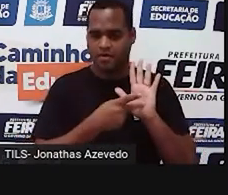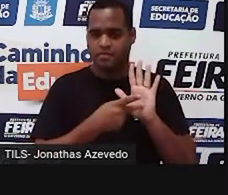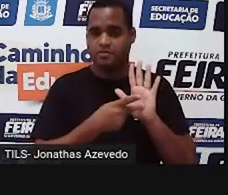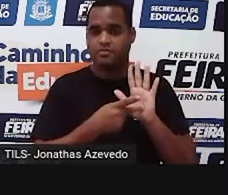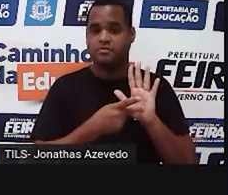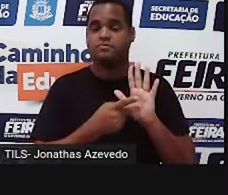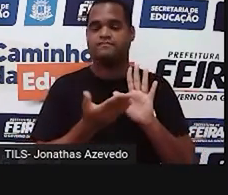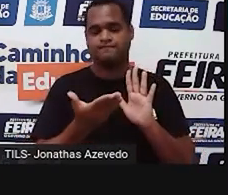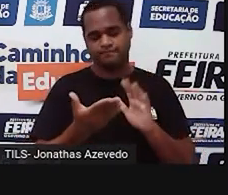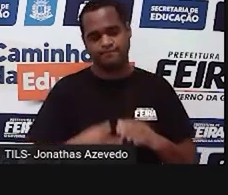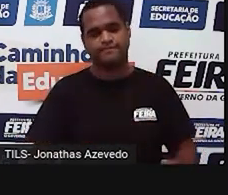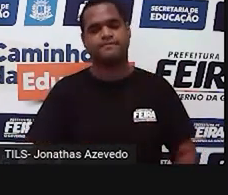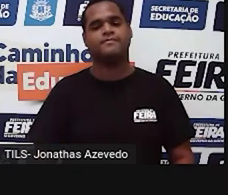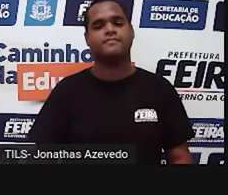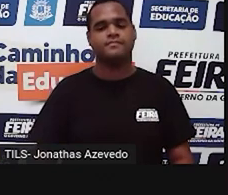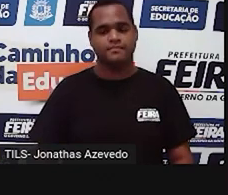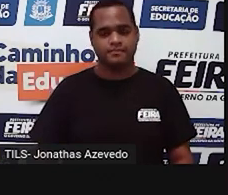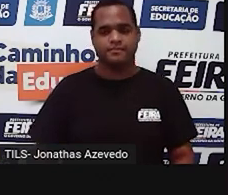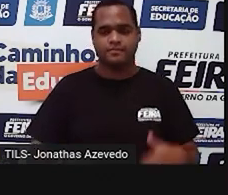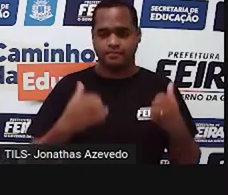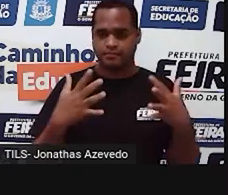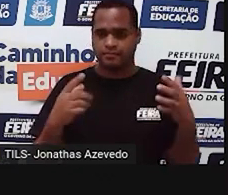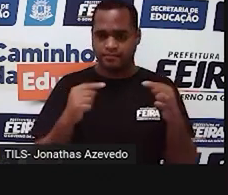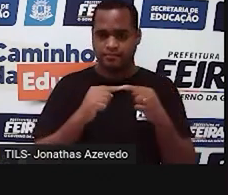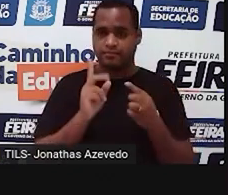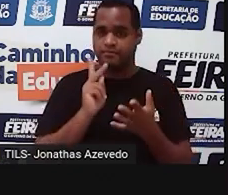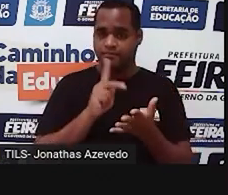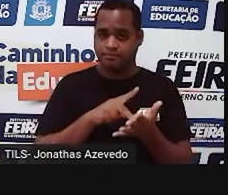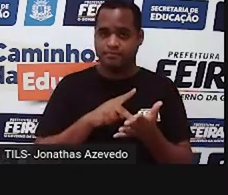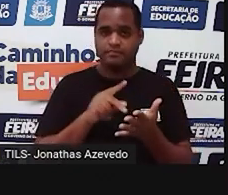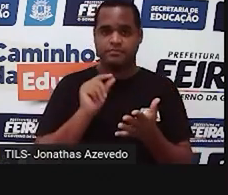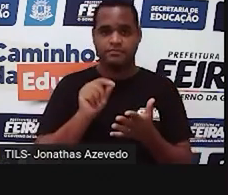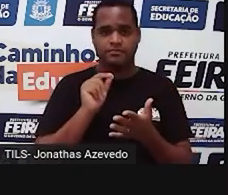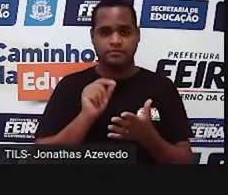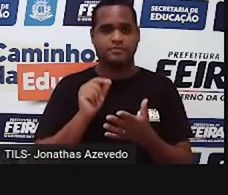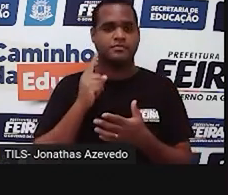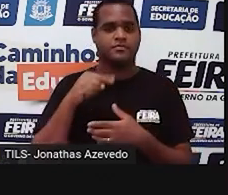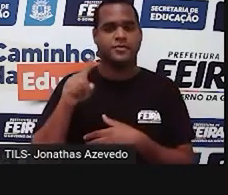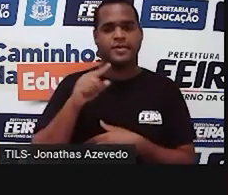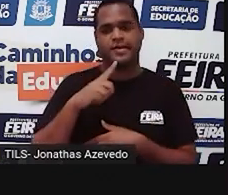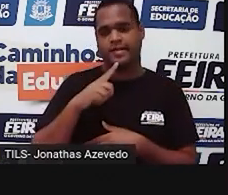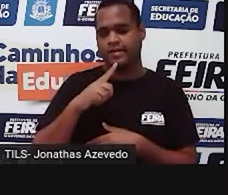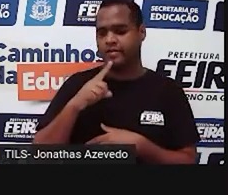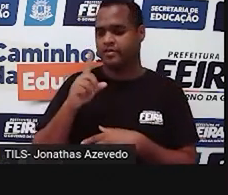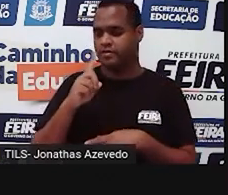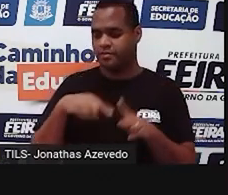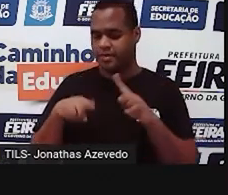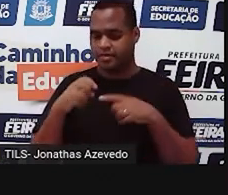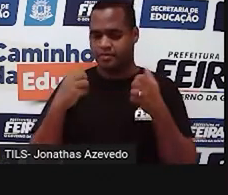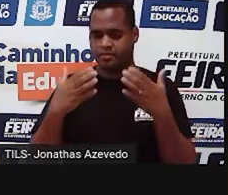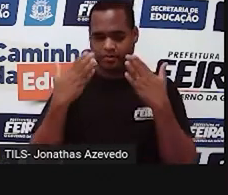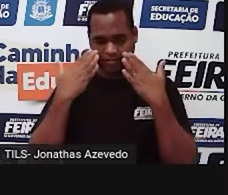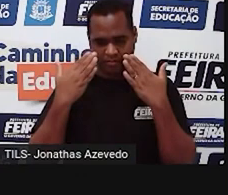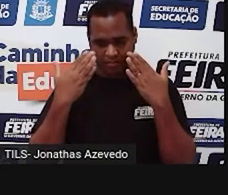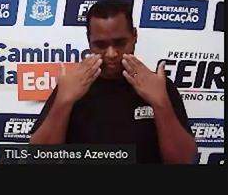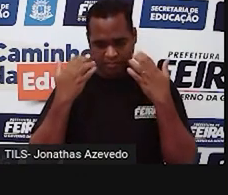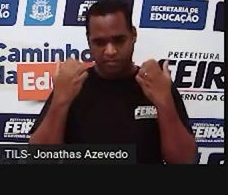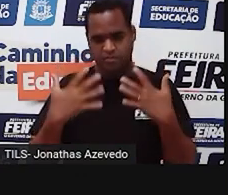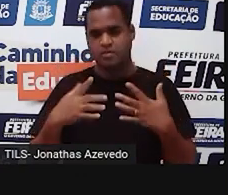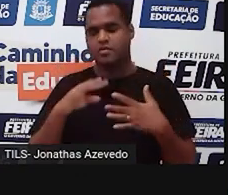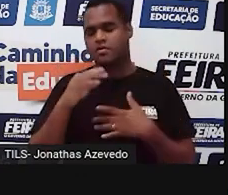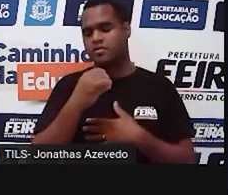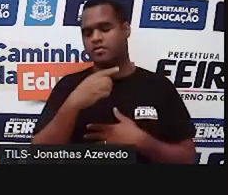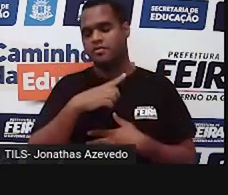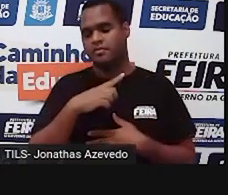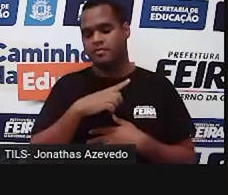verdadeira. Tem uma convenção que diz que genes dominantes a gente representa por letras maiúsculas. Poderia ser qualquer